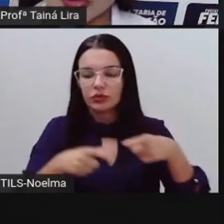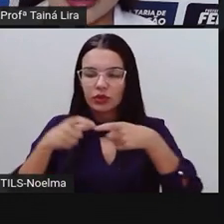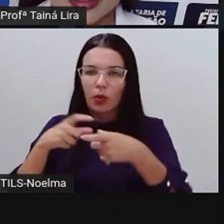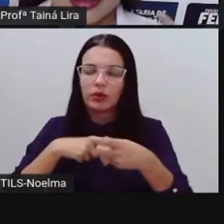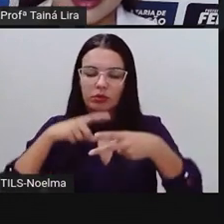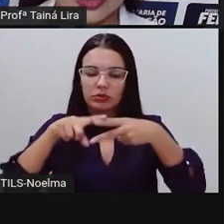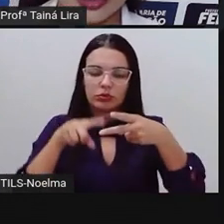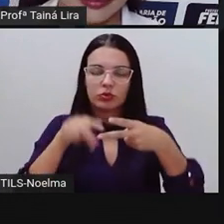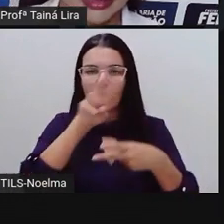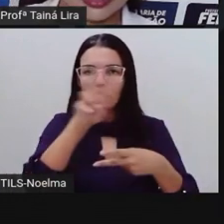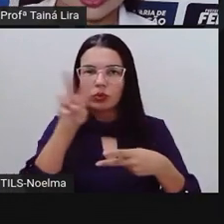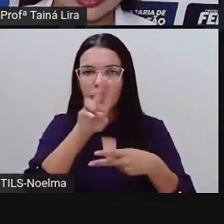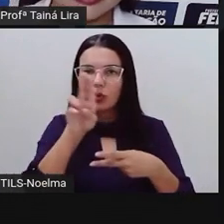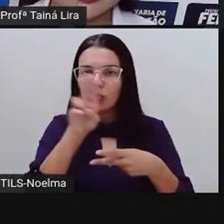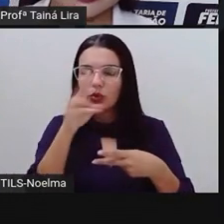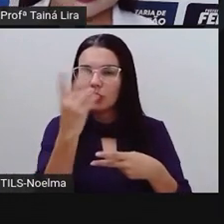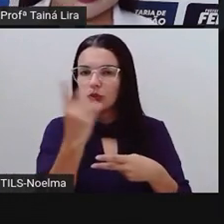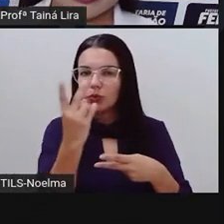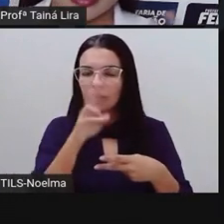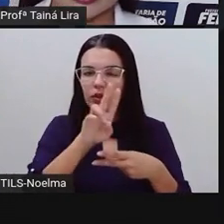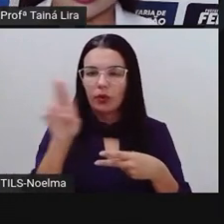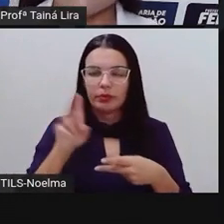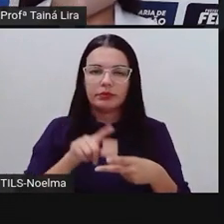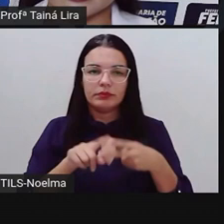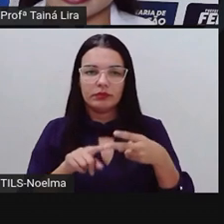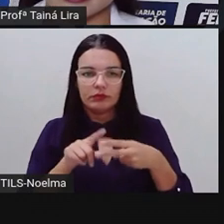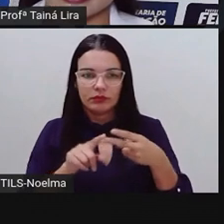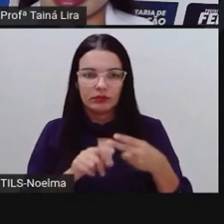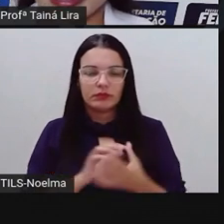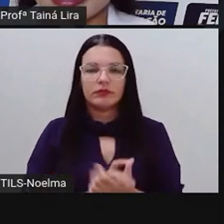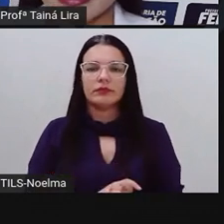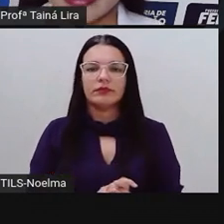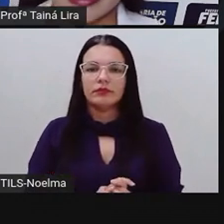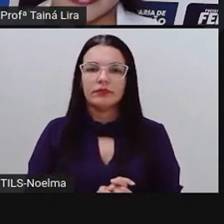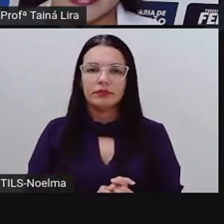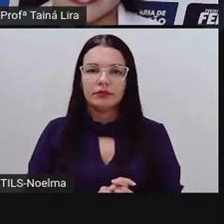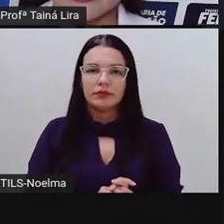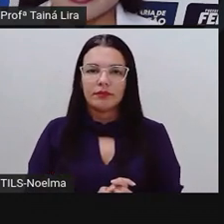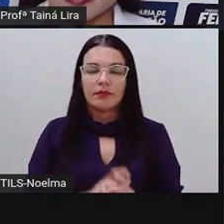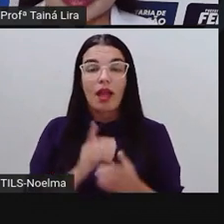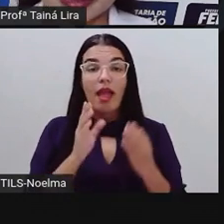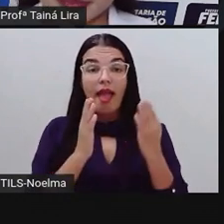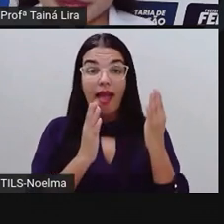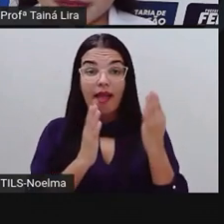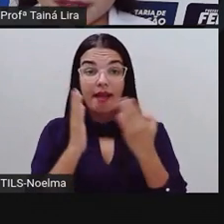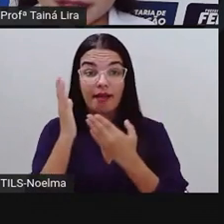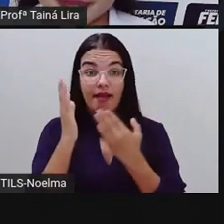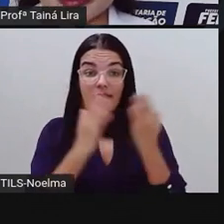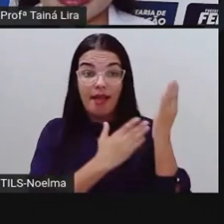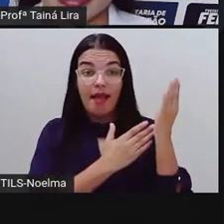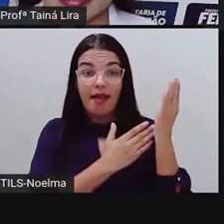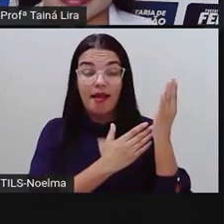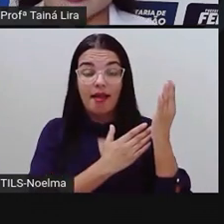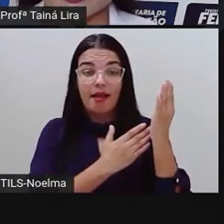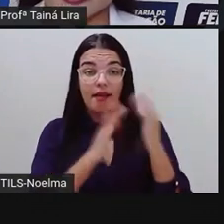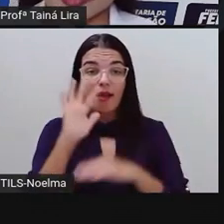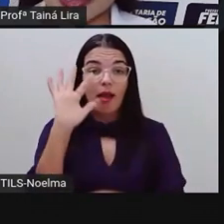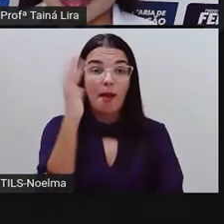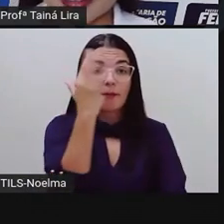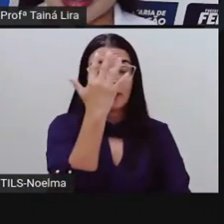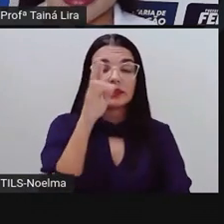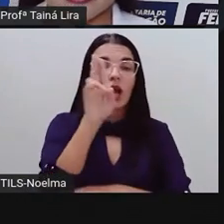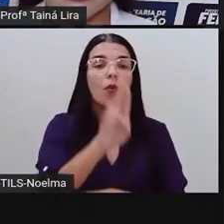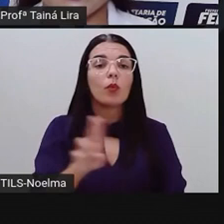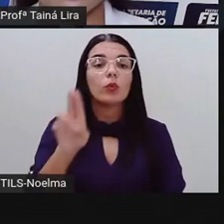regiões aí ela é chamada de aloe vera, tá? Essa planta, por exemplo, ela é muito